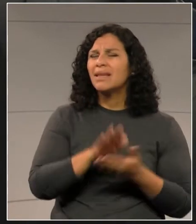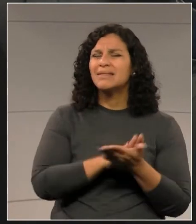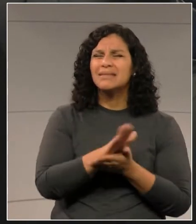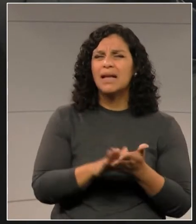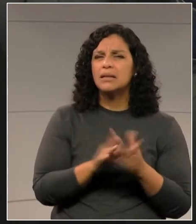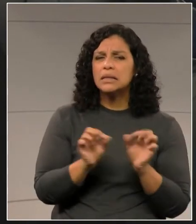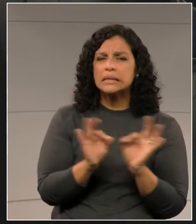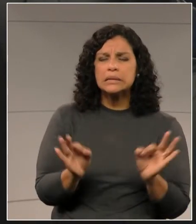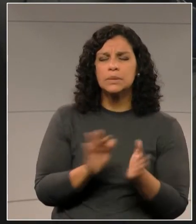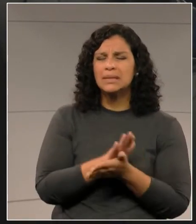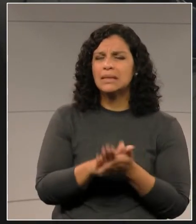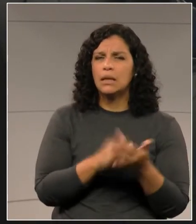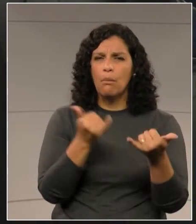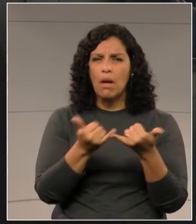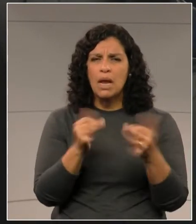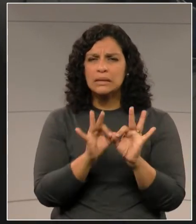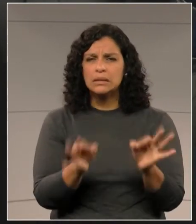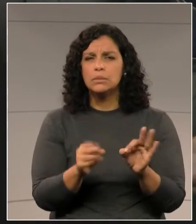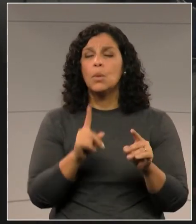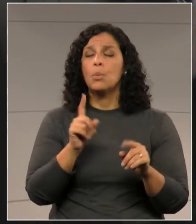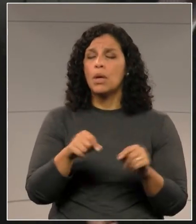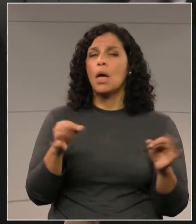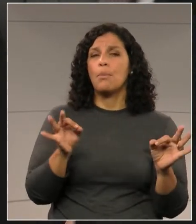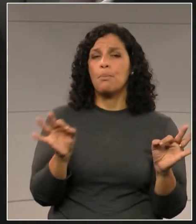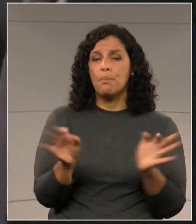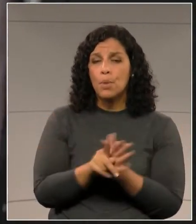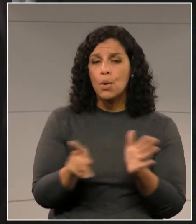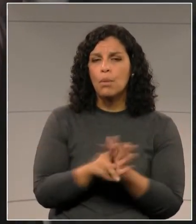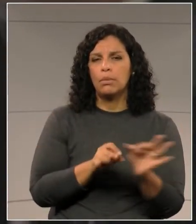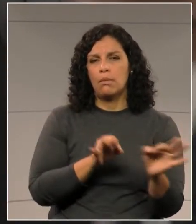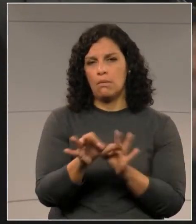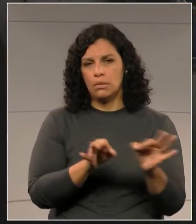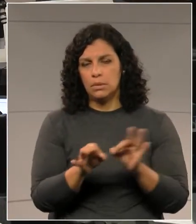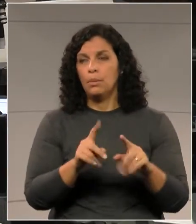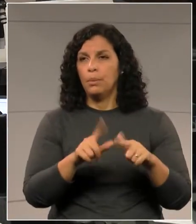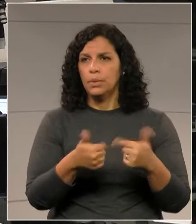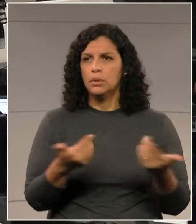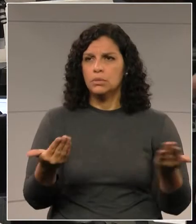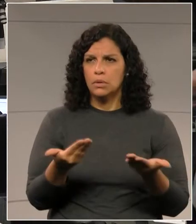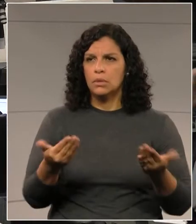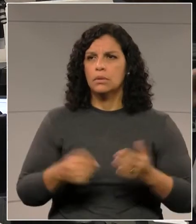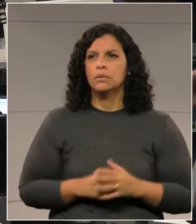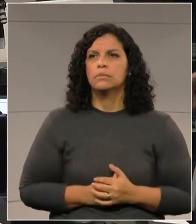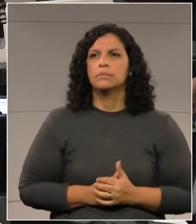mais pequena que possa parecer, que não seja fruto da organização. Então, fica aqui a